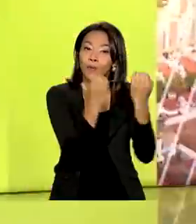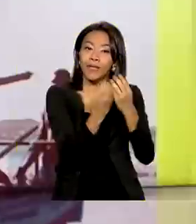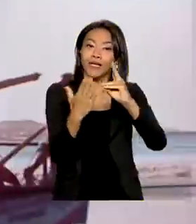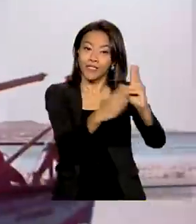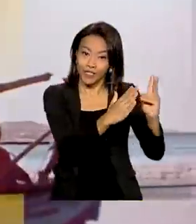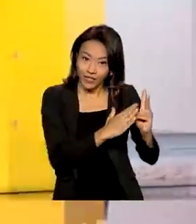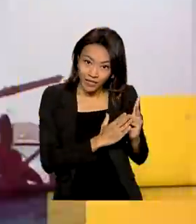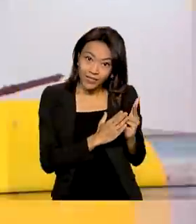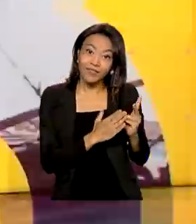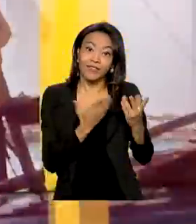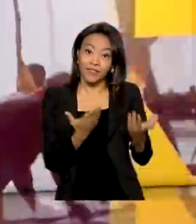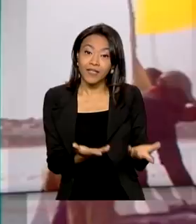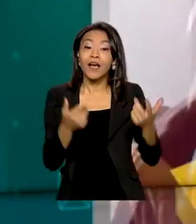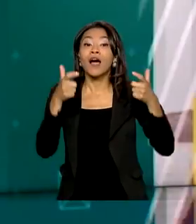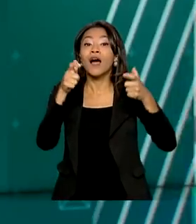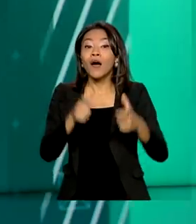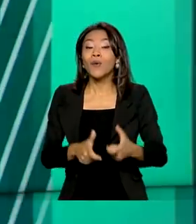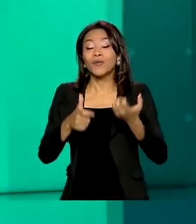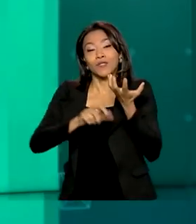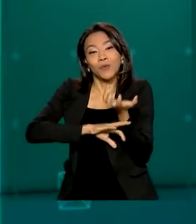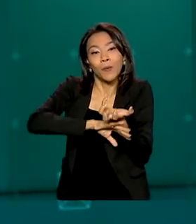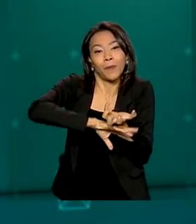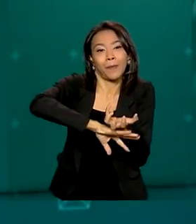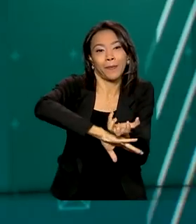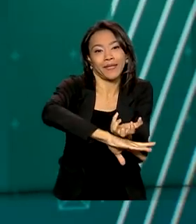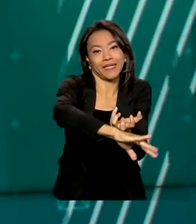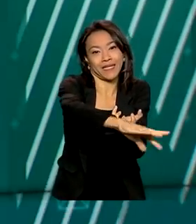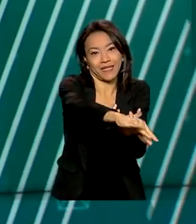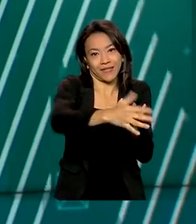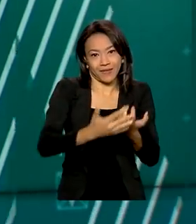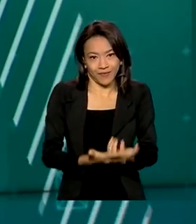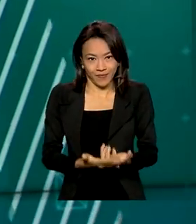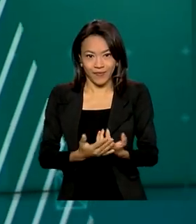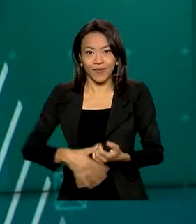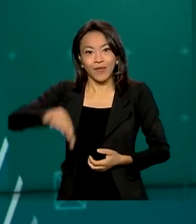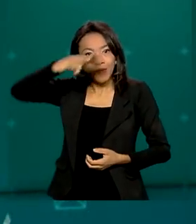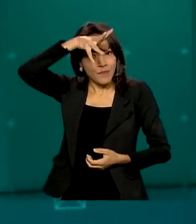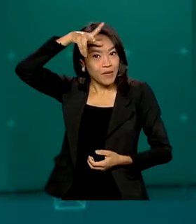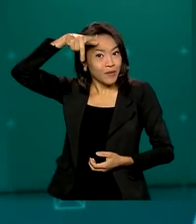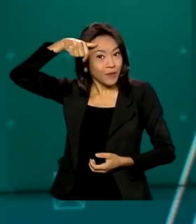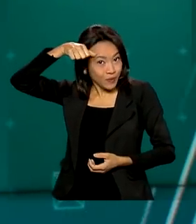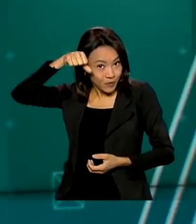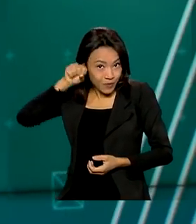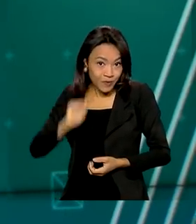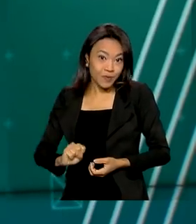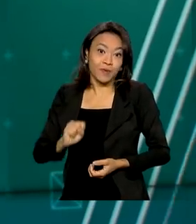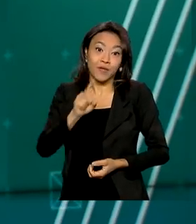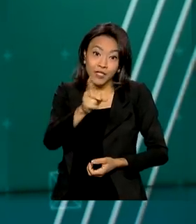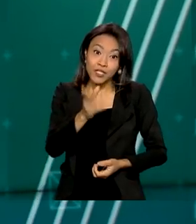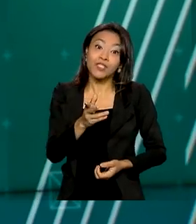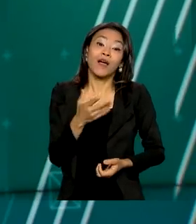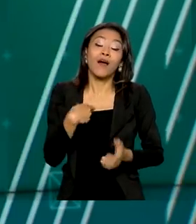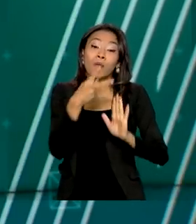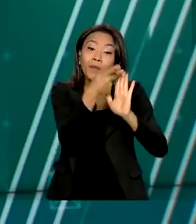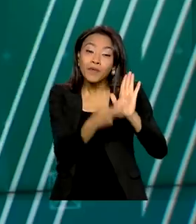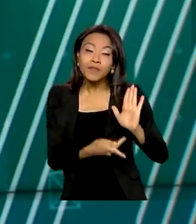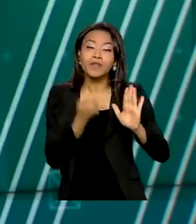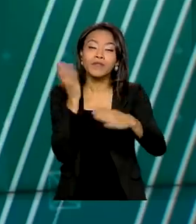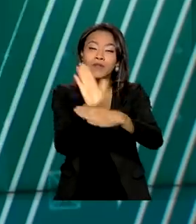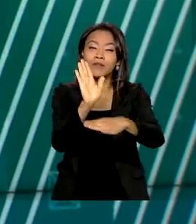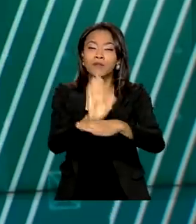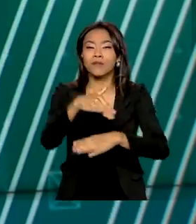Pantanal Sul-Mato Grossense. Esse é o objetivo do Ilumina Pantanal, projeto que já beneficiou mais de 2 mil